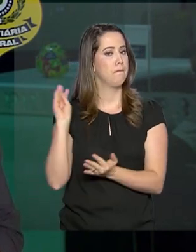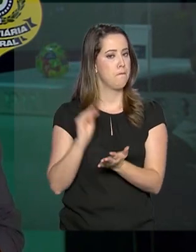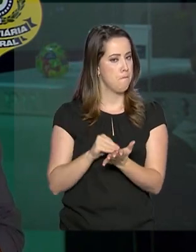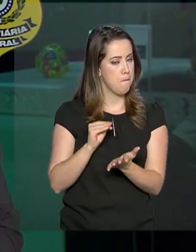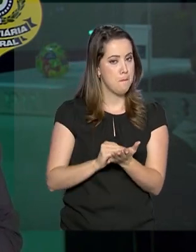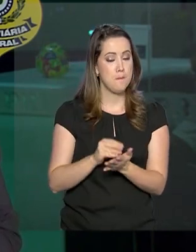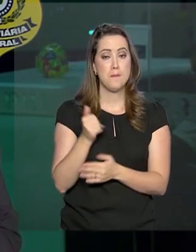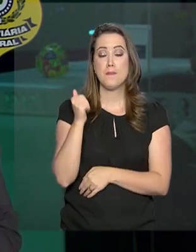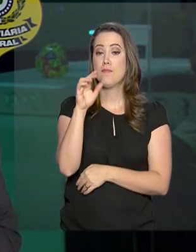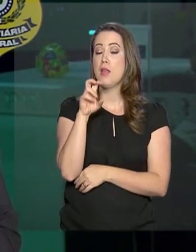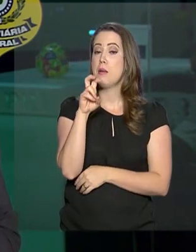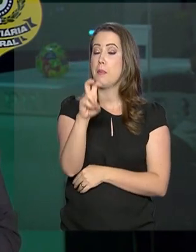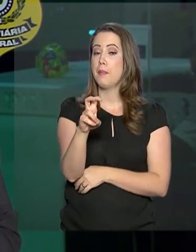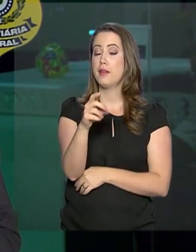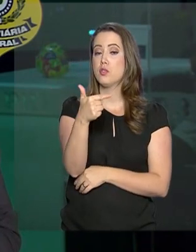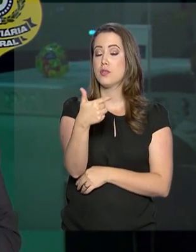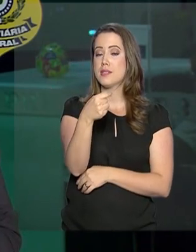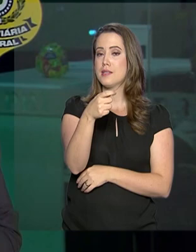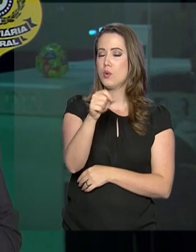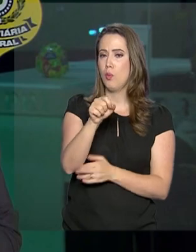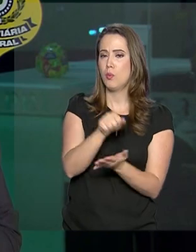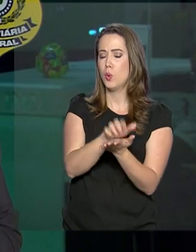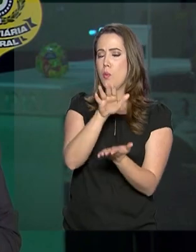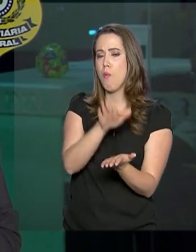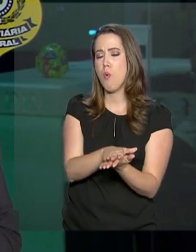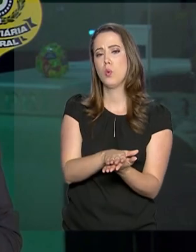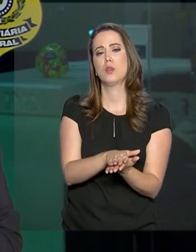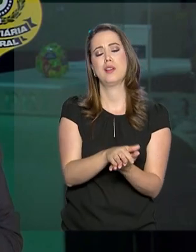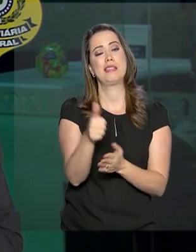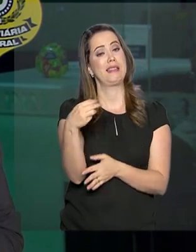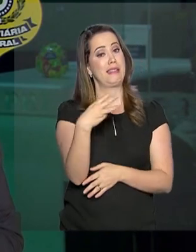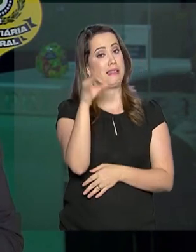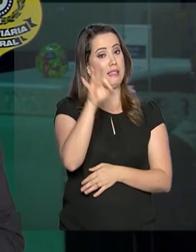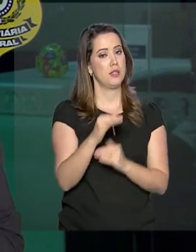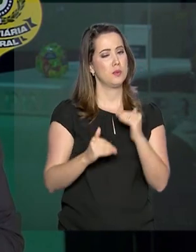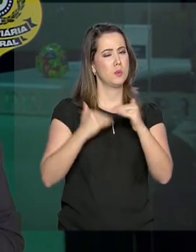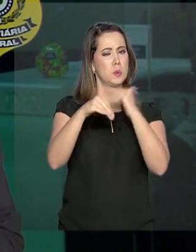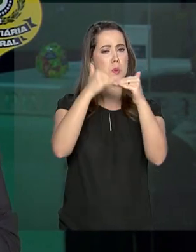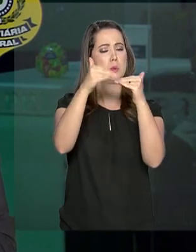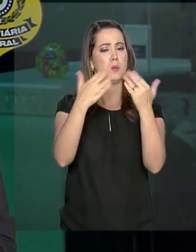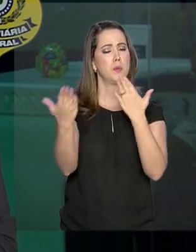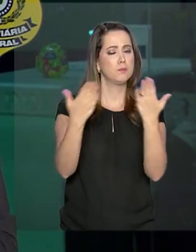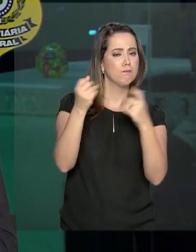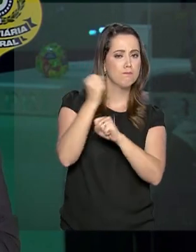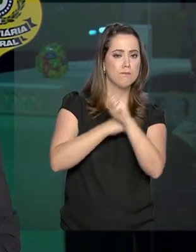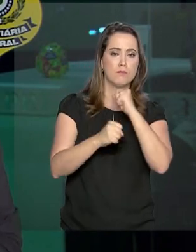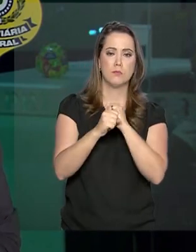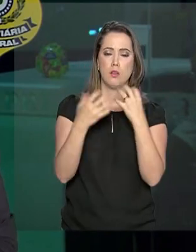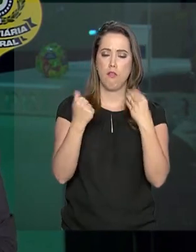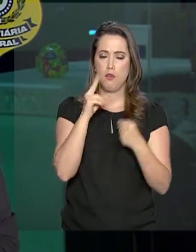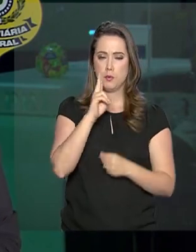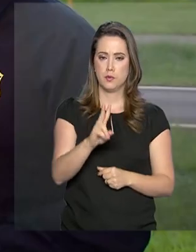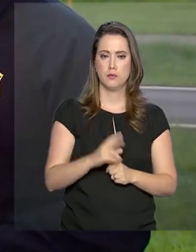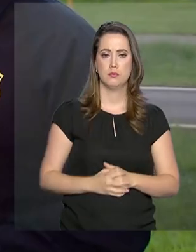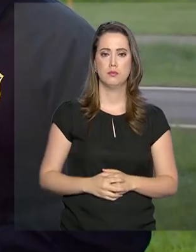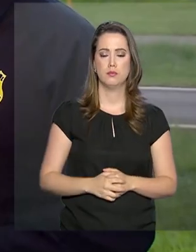5.200 autuações, 13% a mais do que no ano passado. Vamos ver.